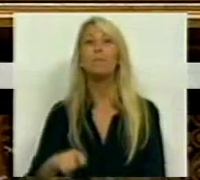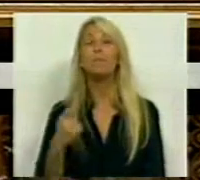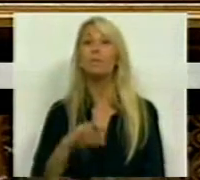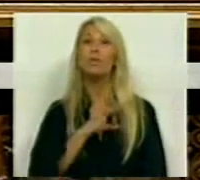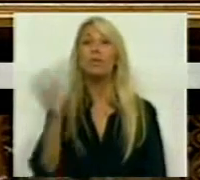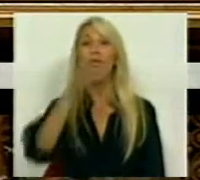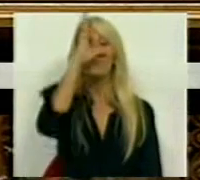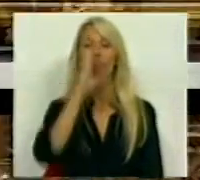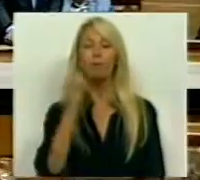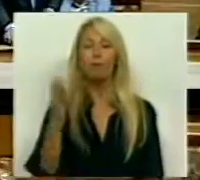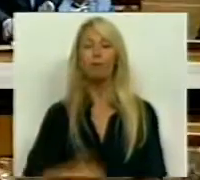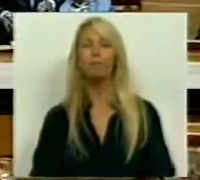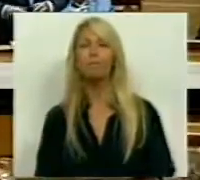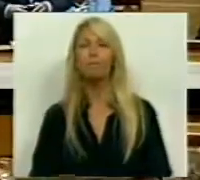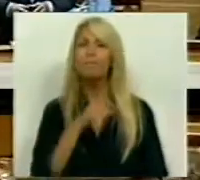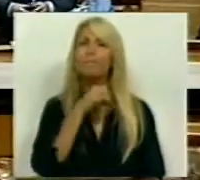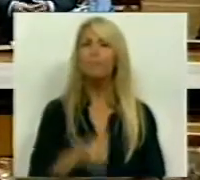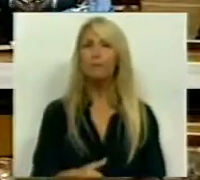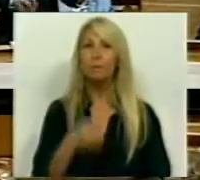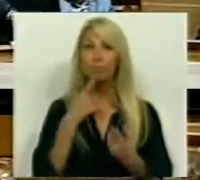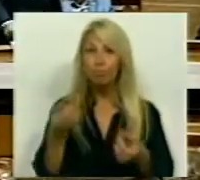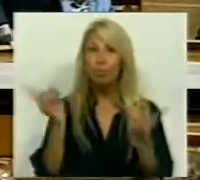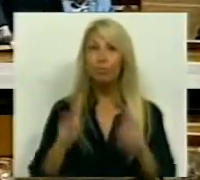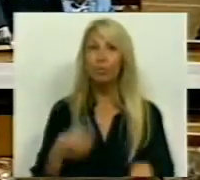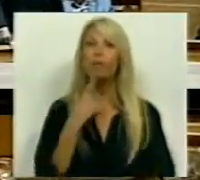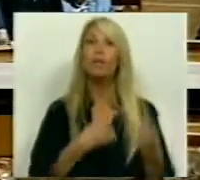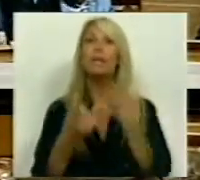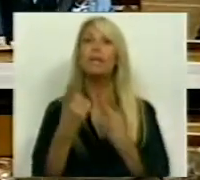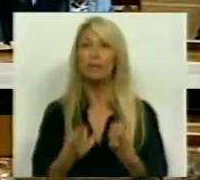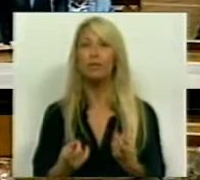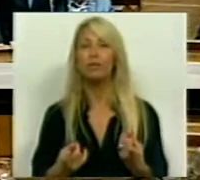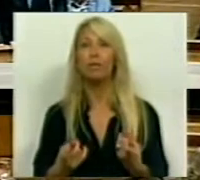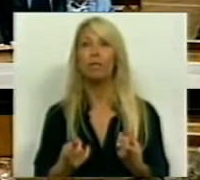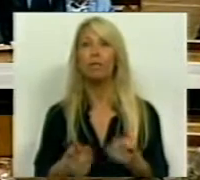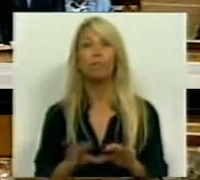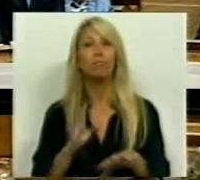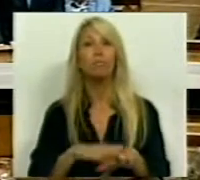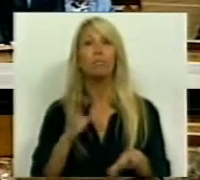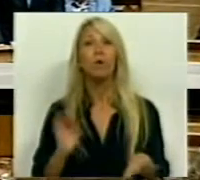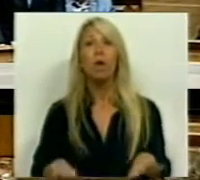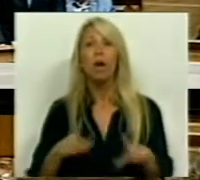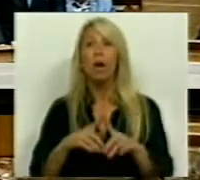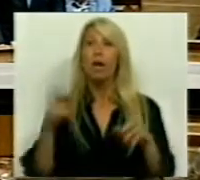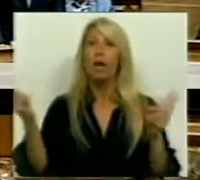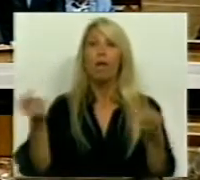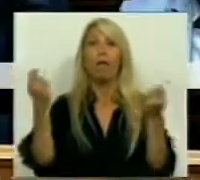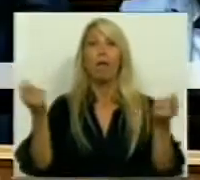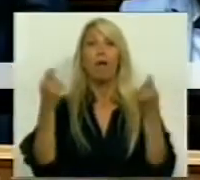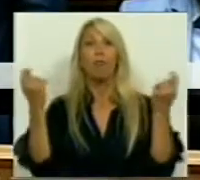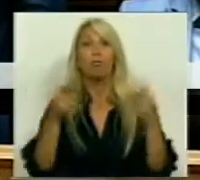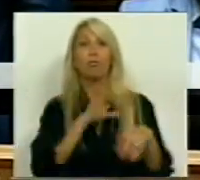Senhor Primeiro-Ministro, permita-me que volte à questão suscitada pelo anúncio do Sr. Ministro da Economia